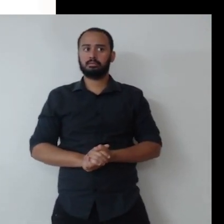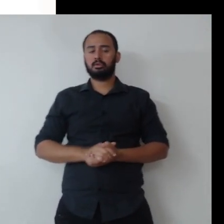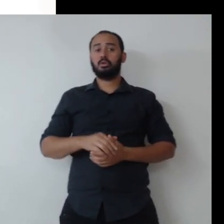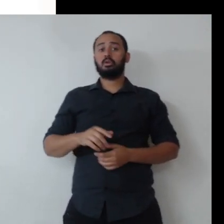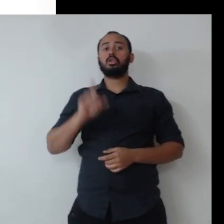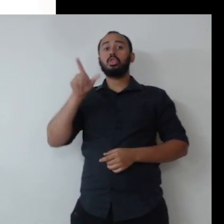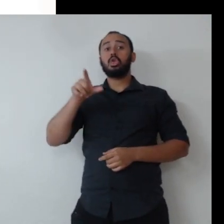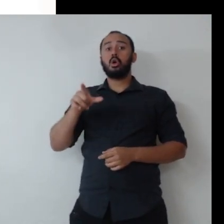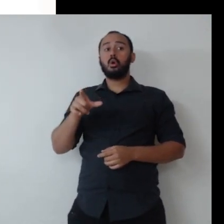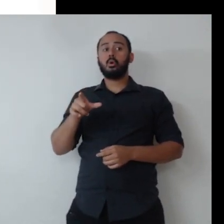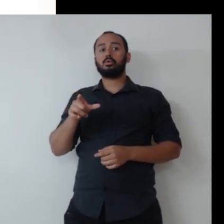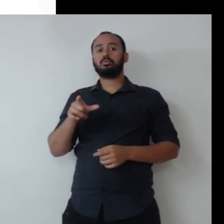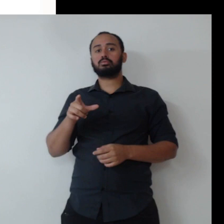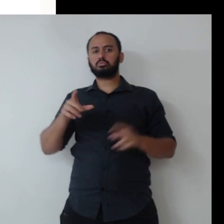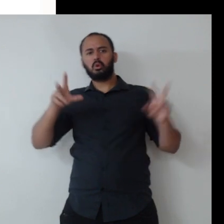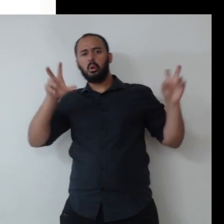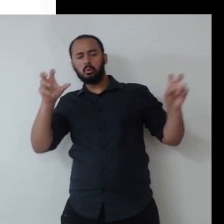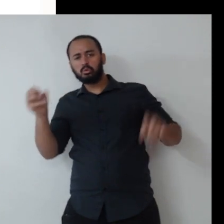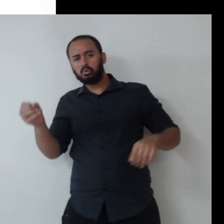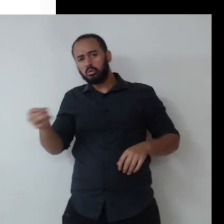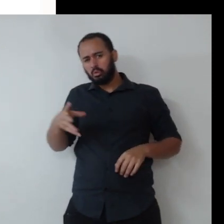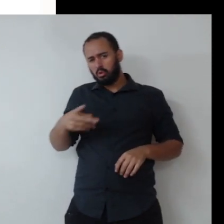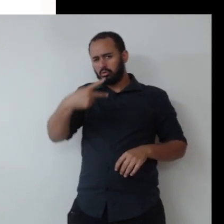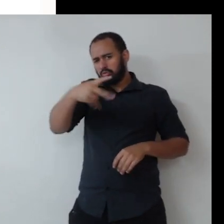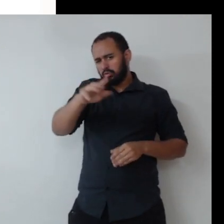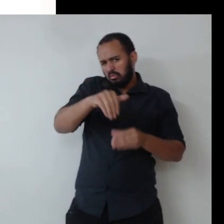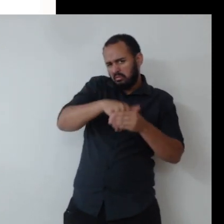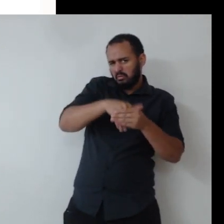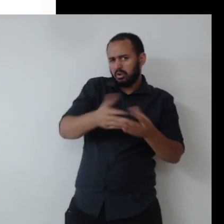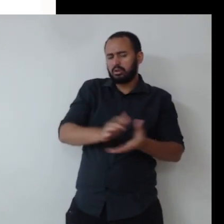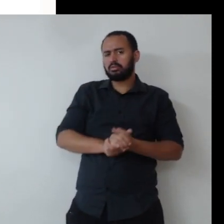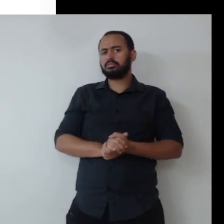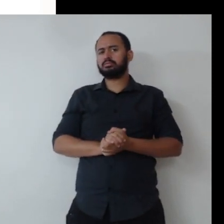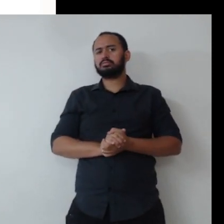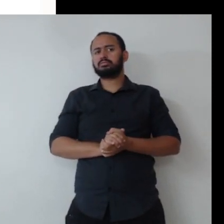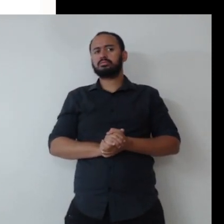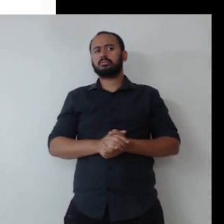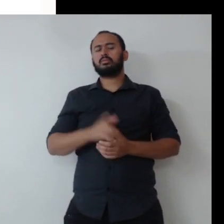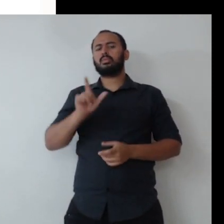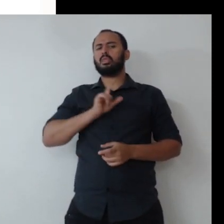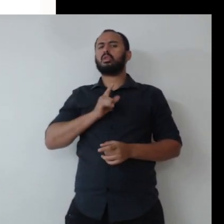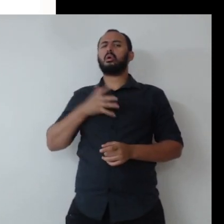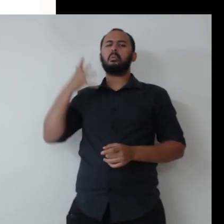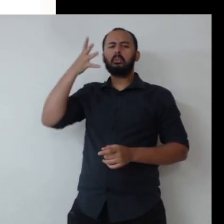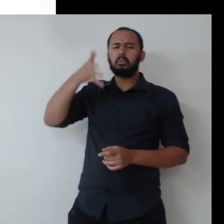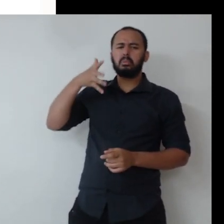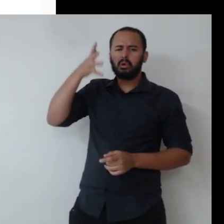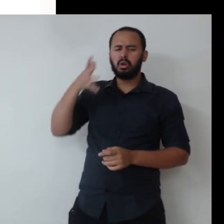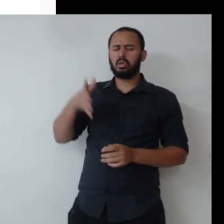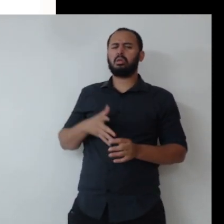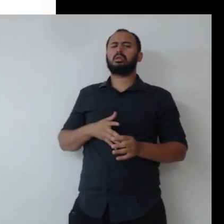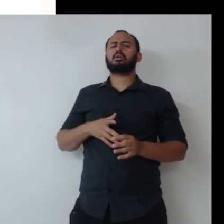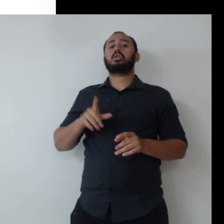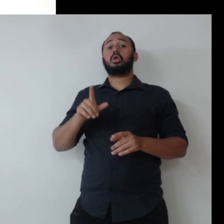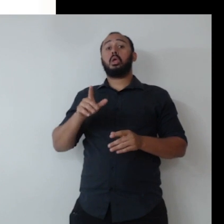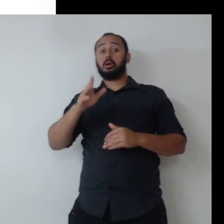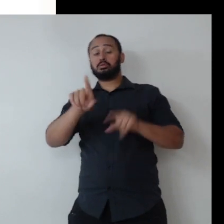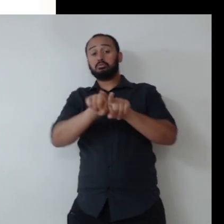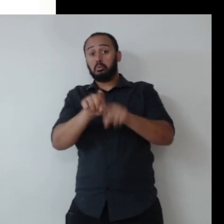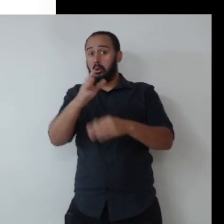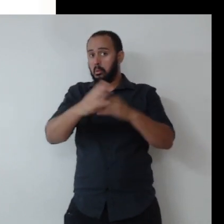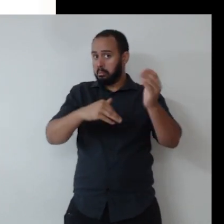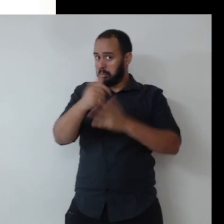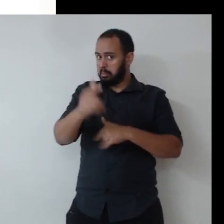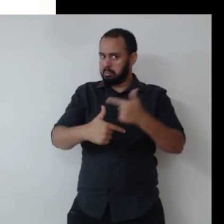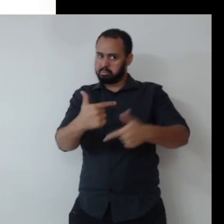É um conceito novo no seu rótulo, mas ele já vem de uma discussão, discussão teórica e prática,